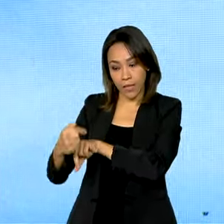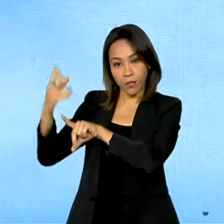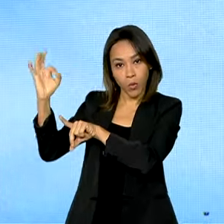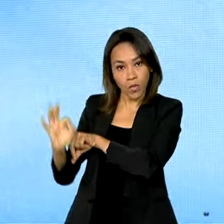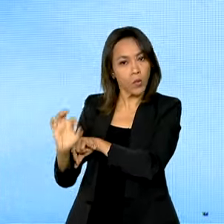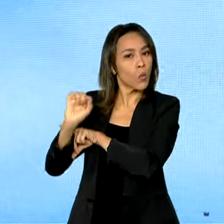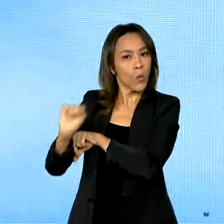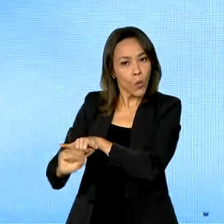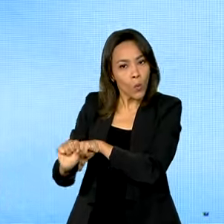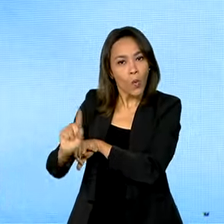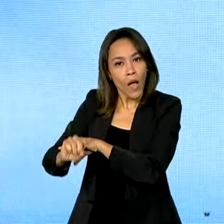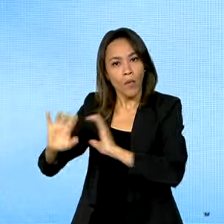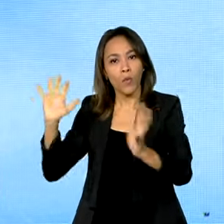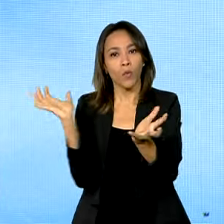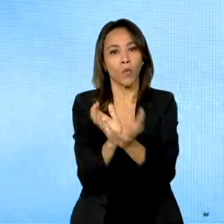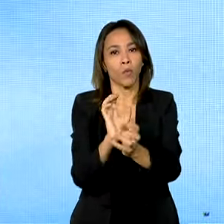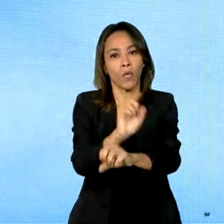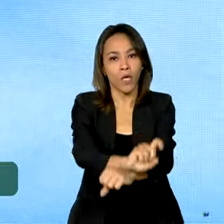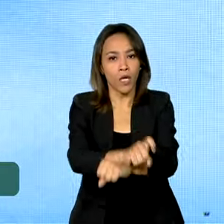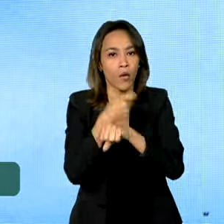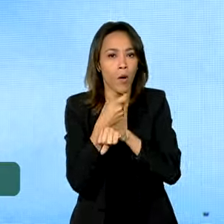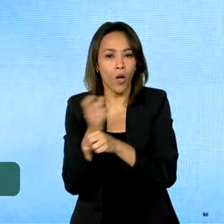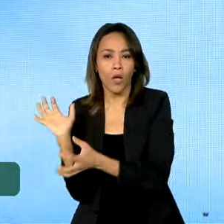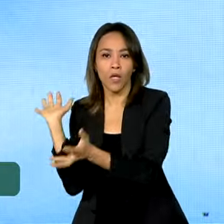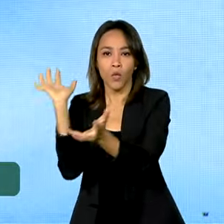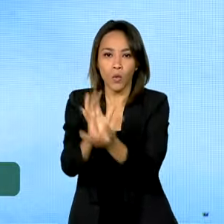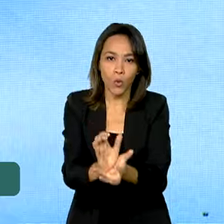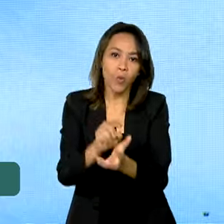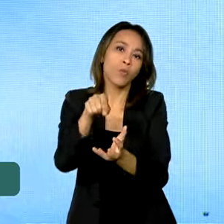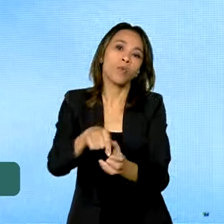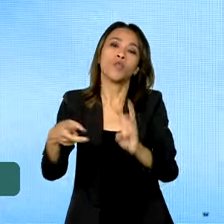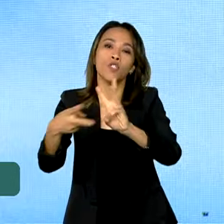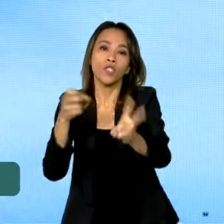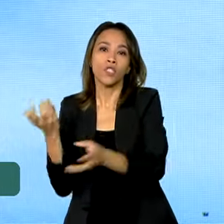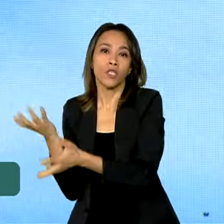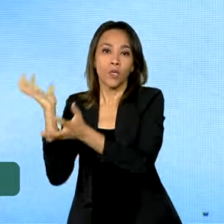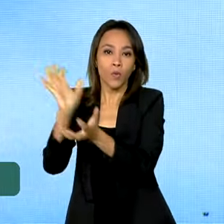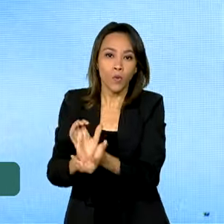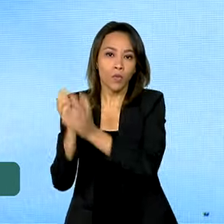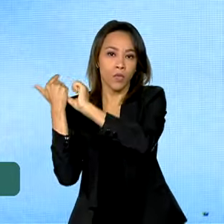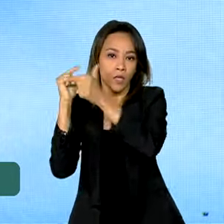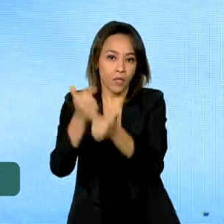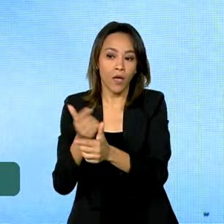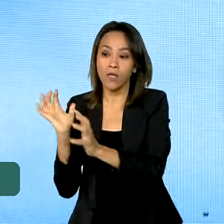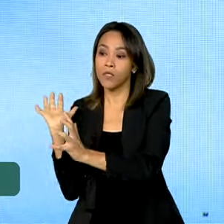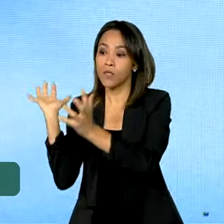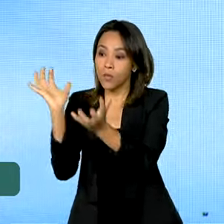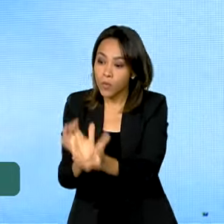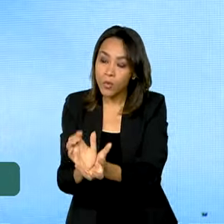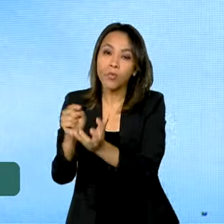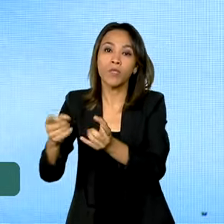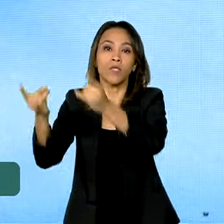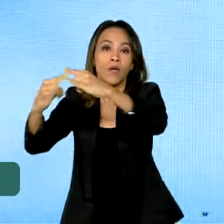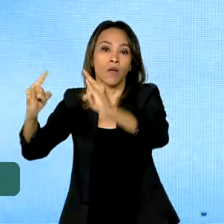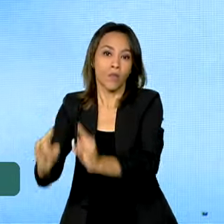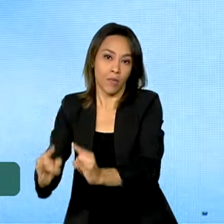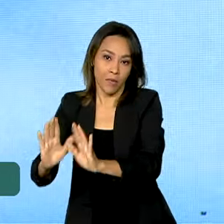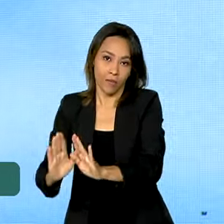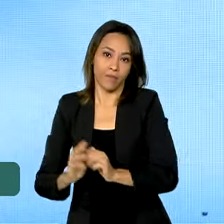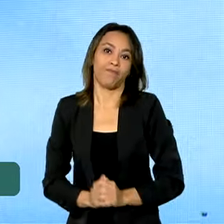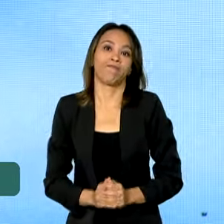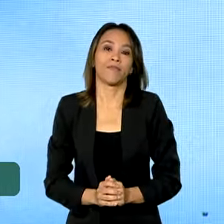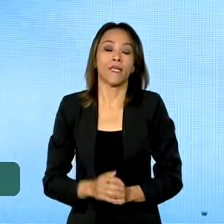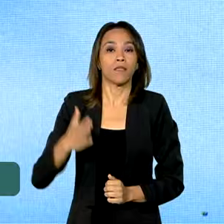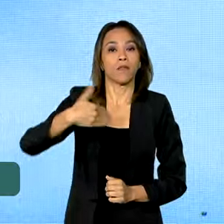destinadas a comunidades quilombolas, indígenas, tradicionais e aos assentados, ministro Paulo. São